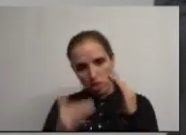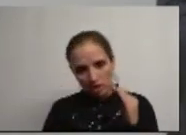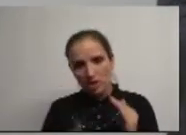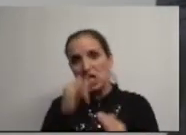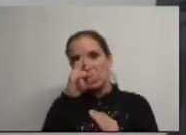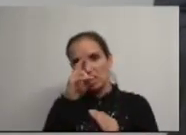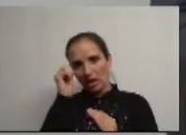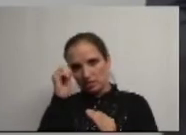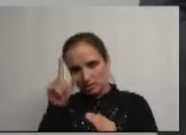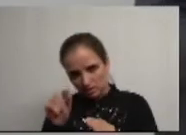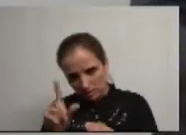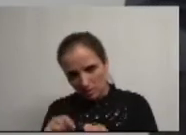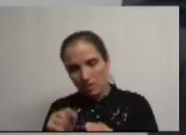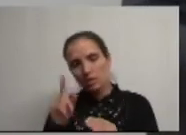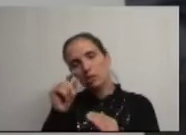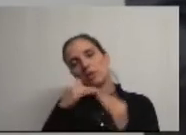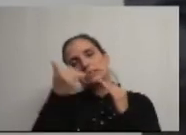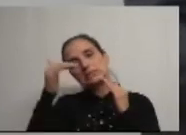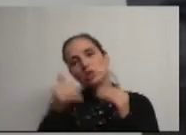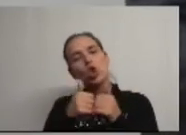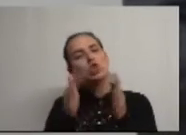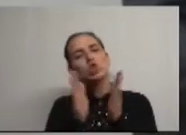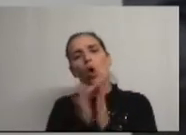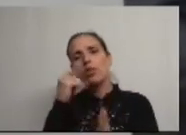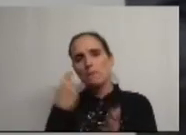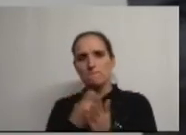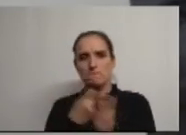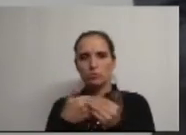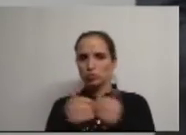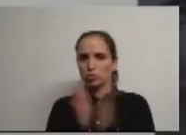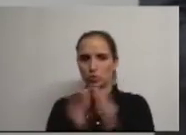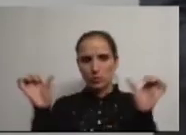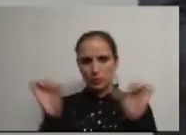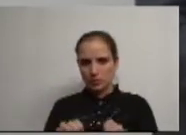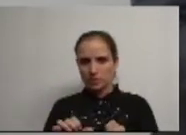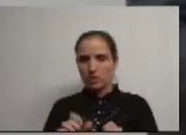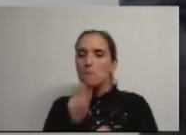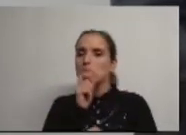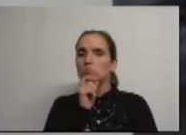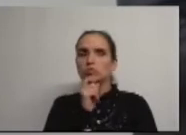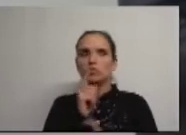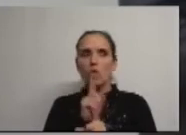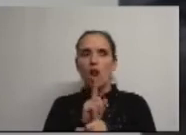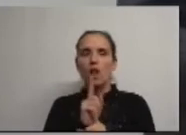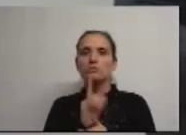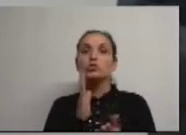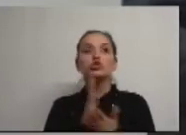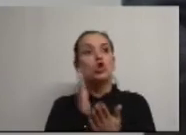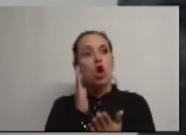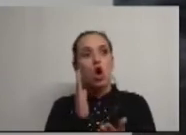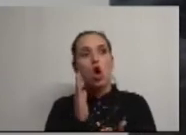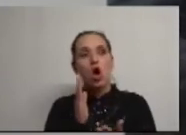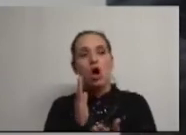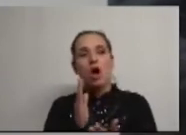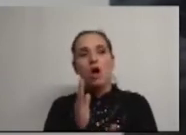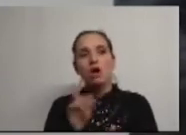IRS, descemos todos os impostos que o poderíamos fazer, com exceção da